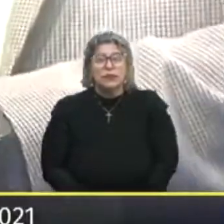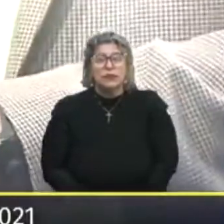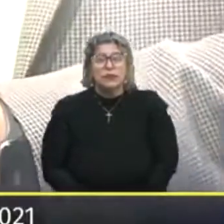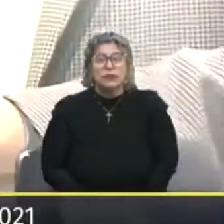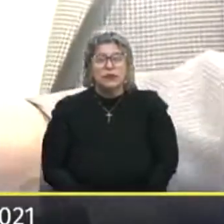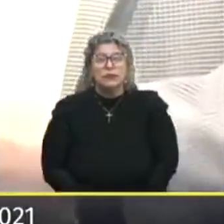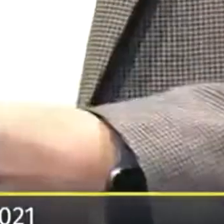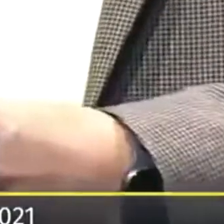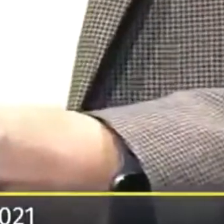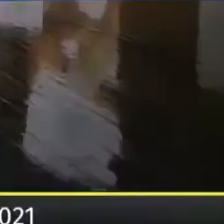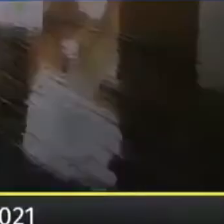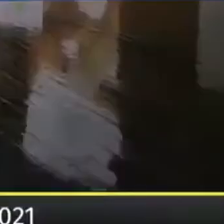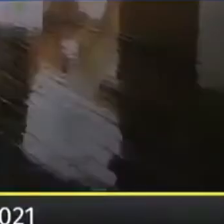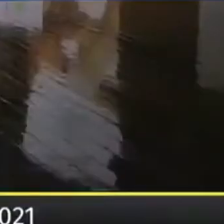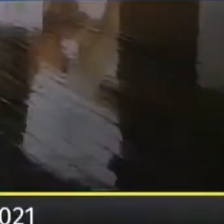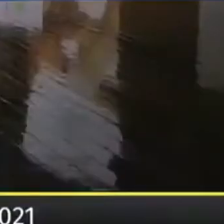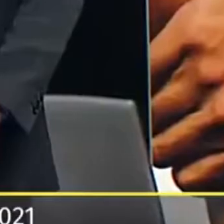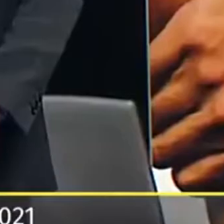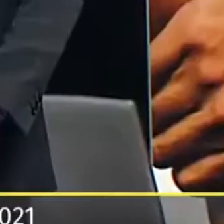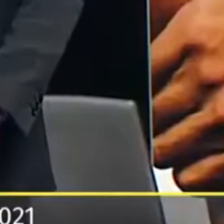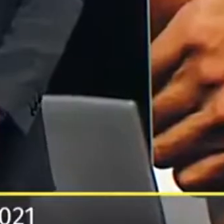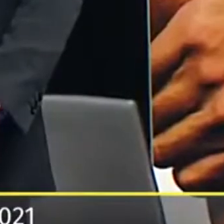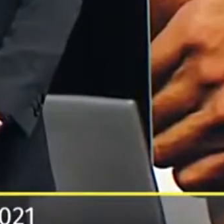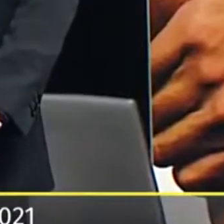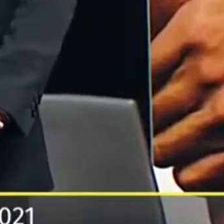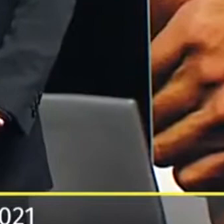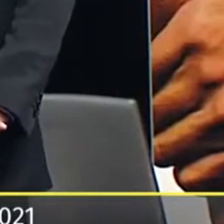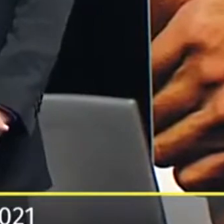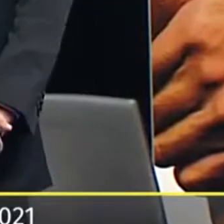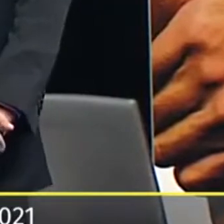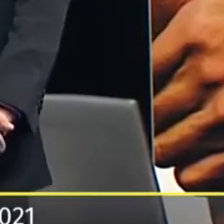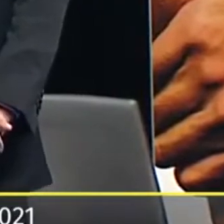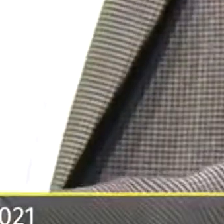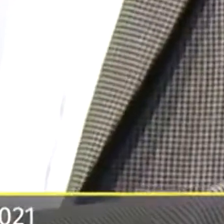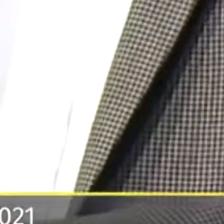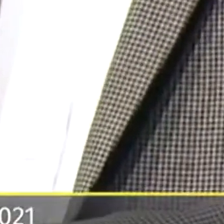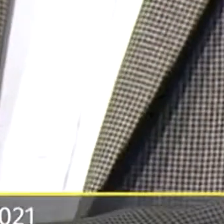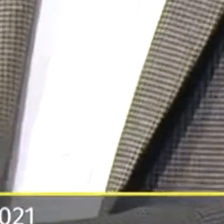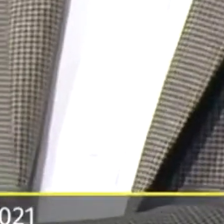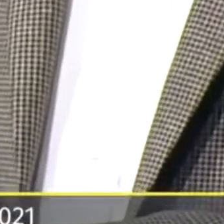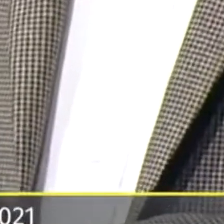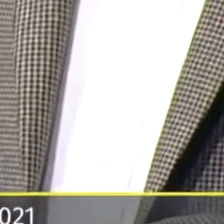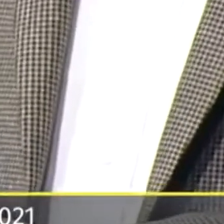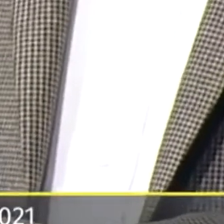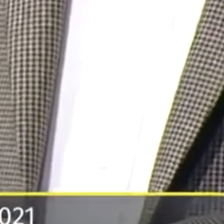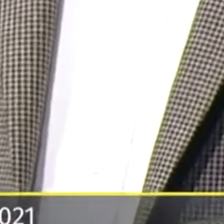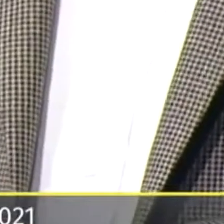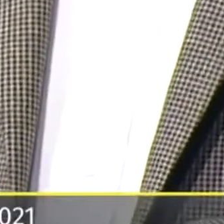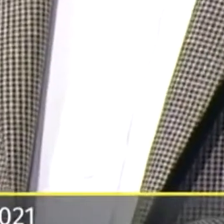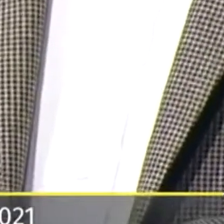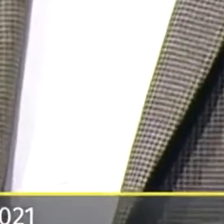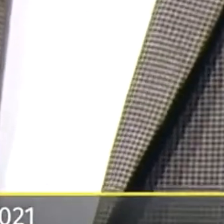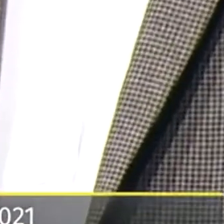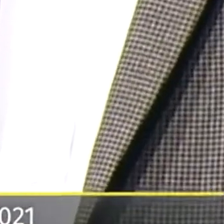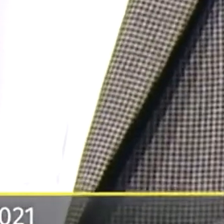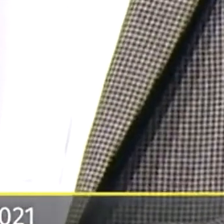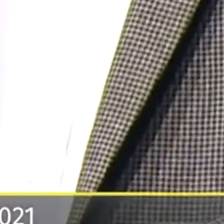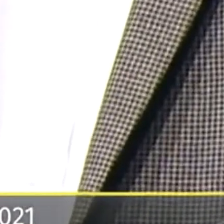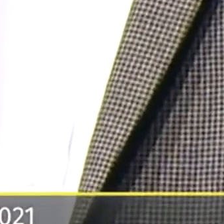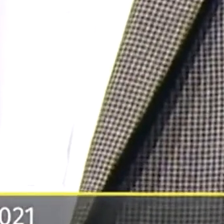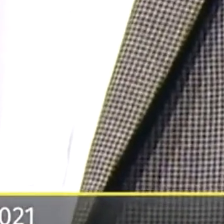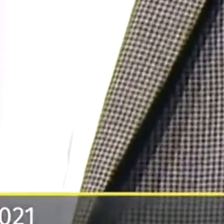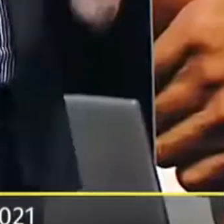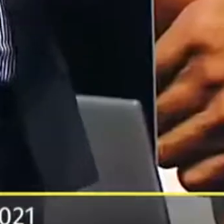Legislativo Gaúcho E liderança na busca da retomada da economia gaúcha Já na parte final Tivemos a entrega de